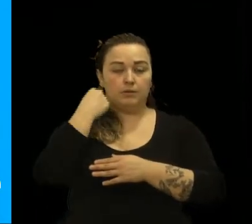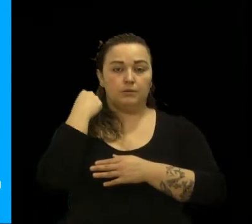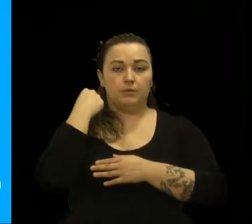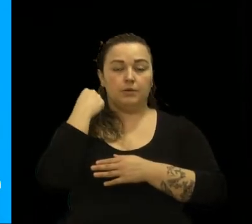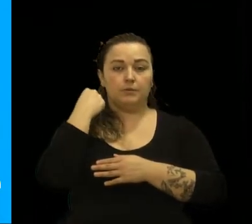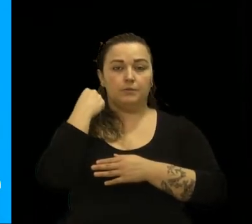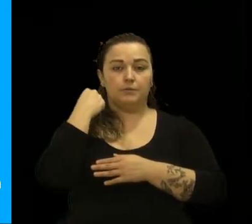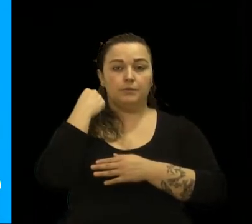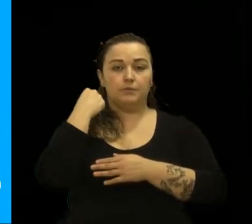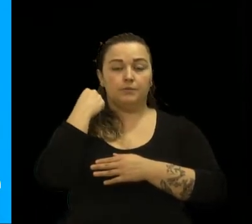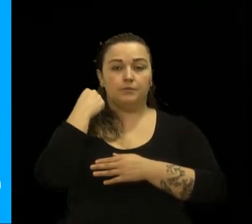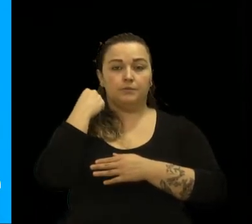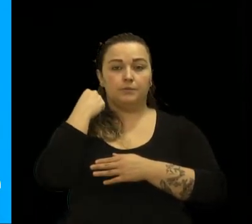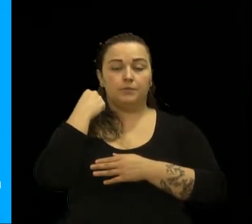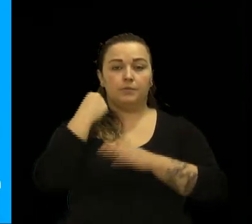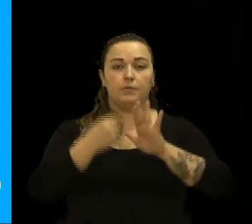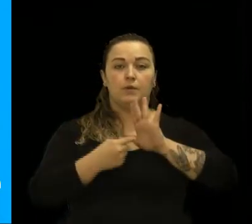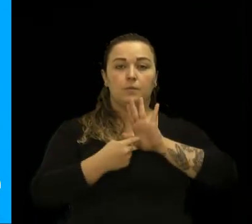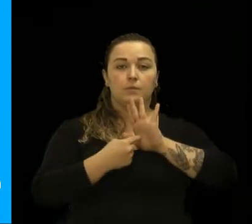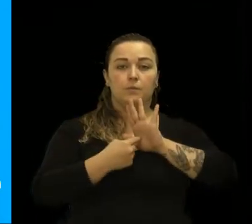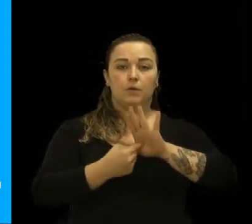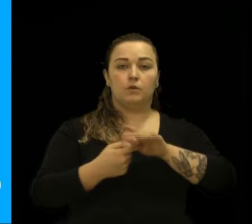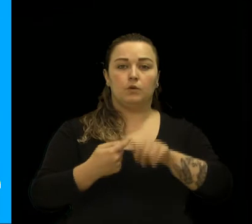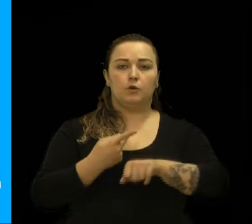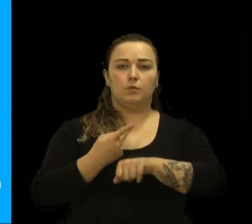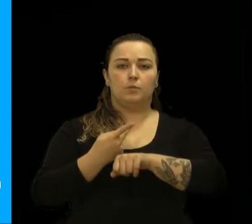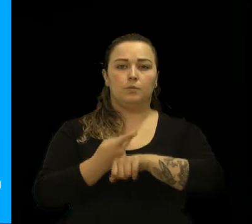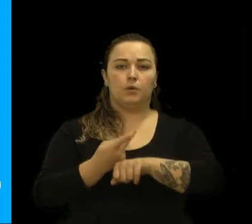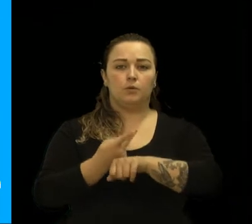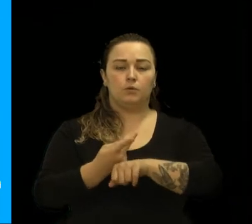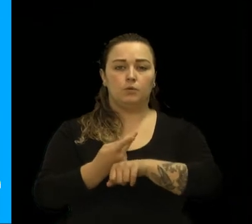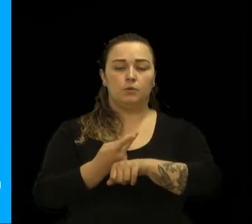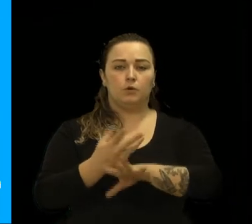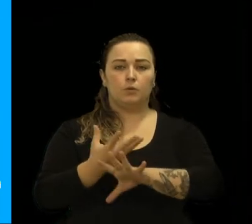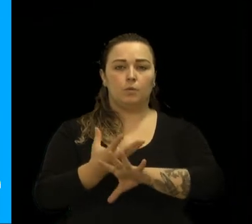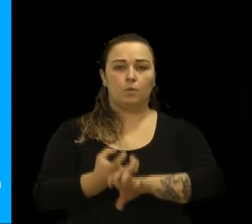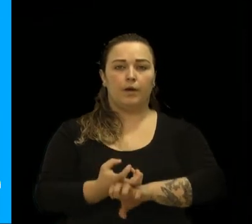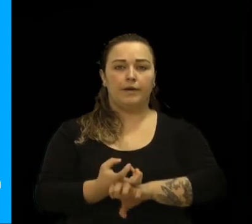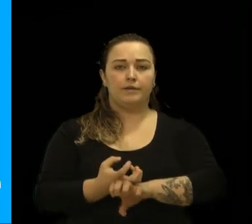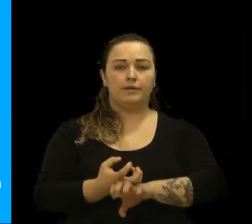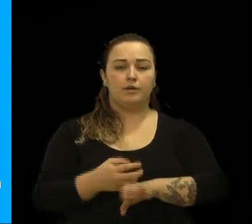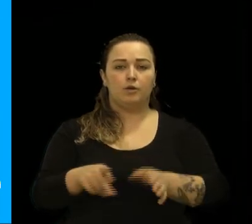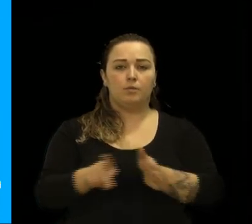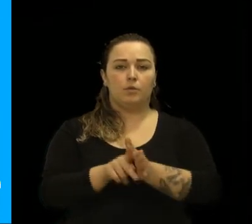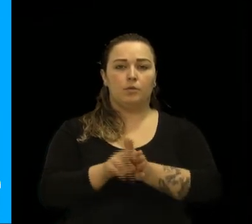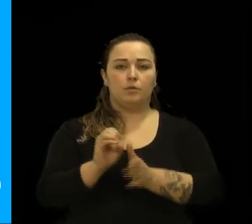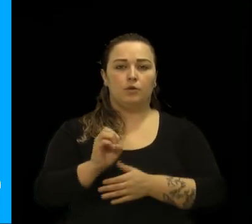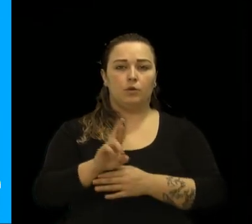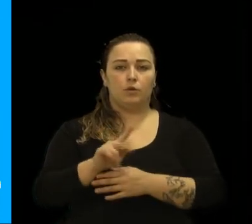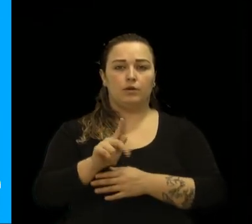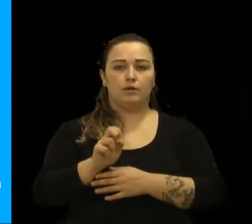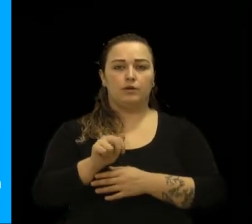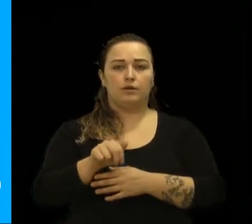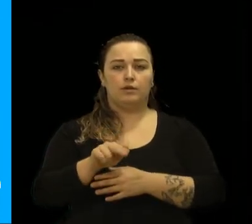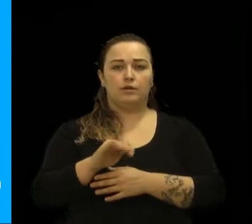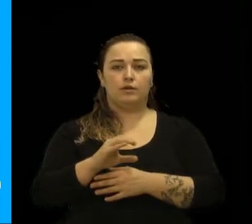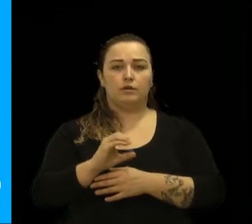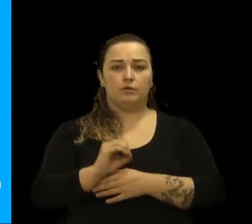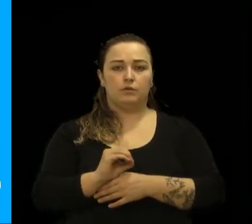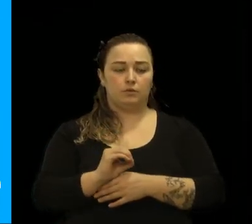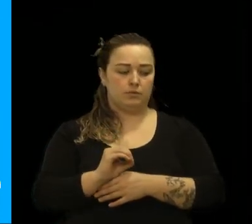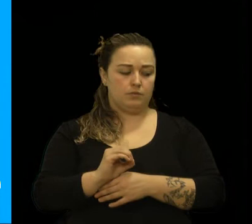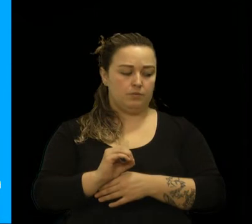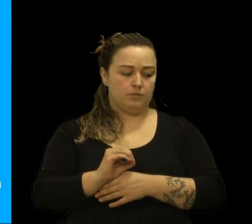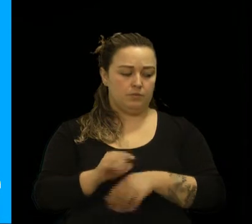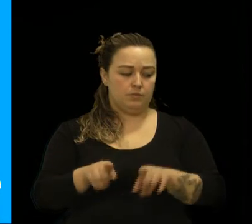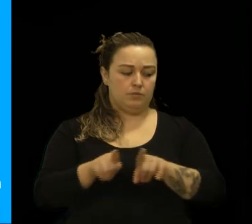sobre aquele produto que é um dessecante orgânico, que é um produto magnífico e que há anos a gente